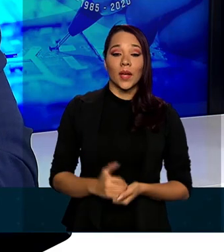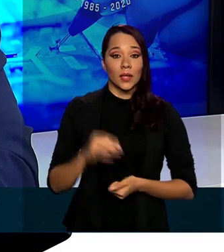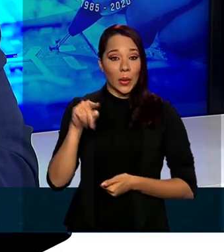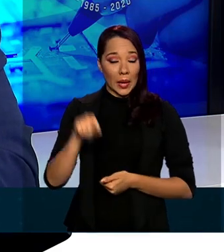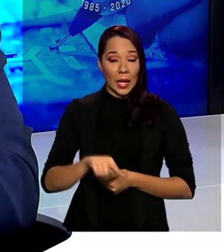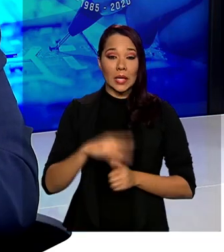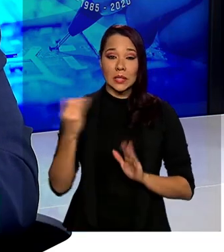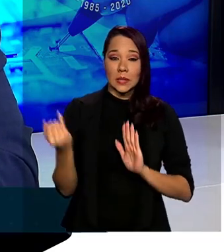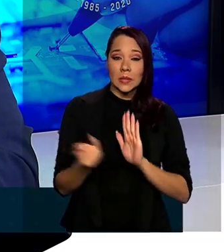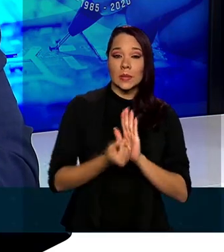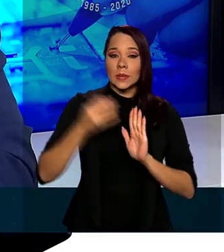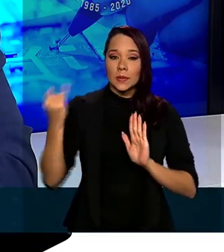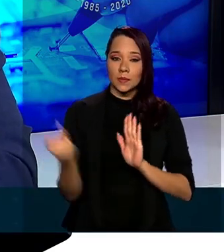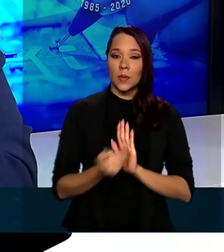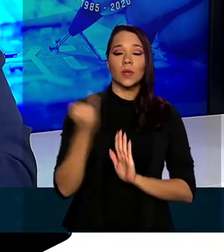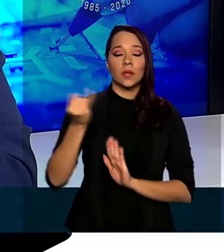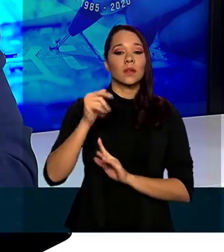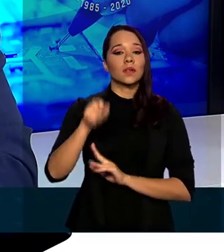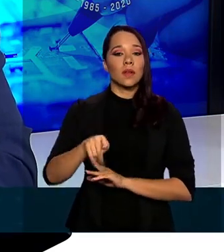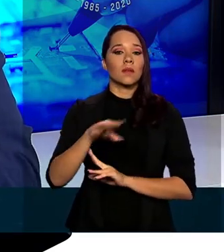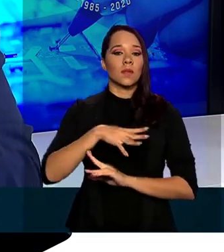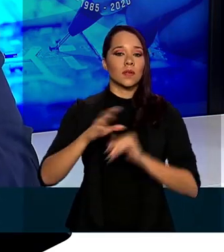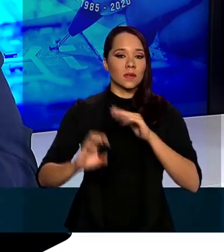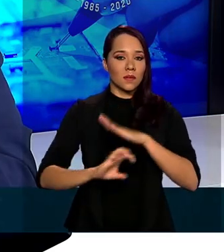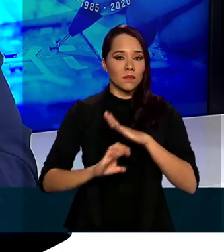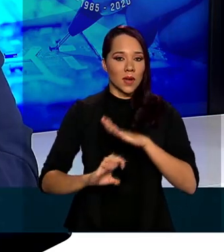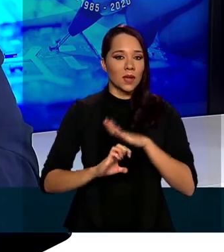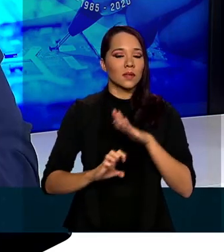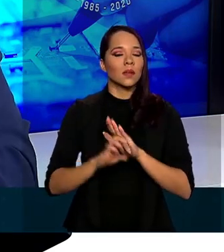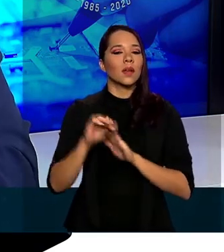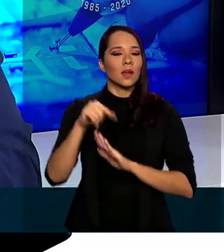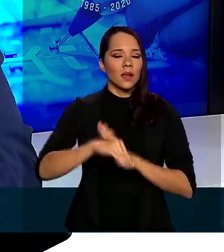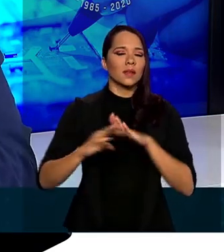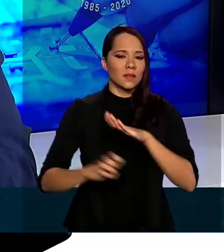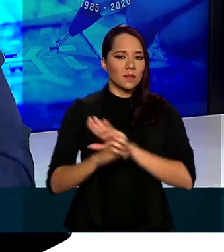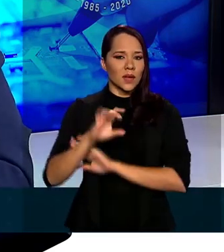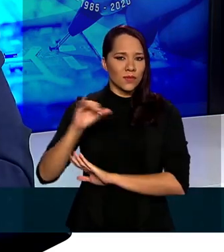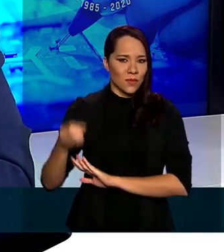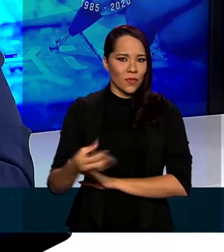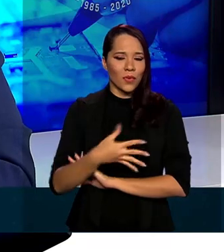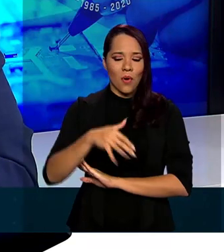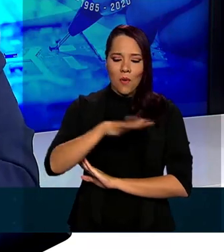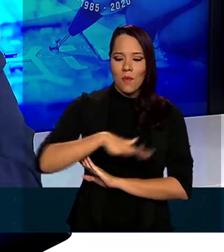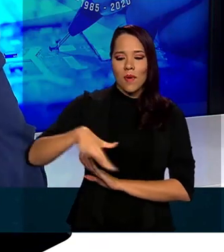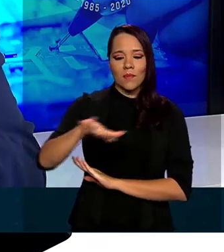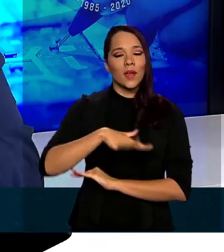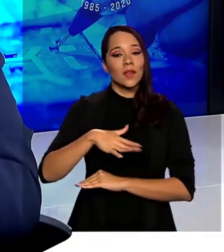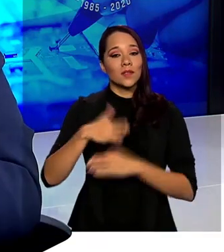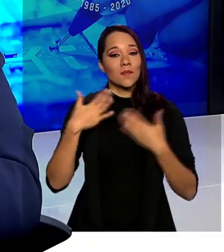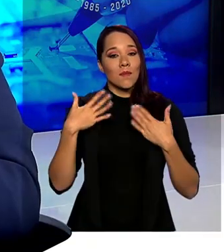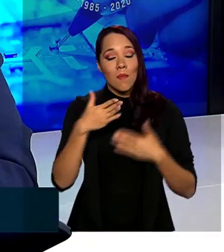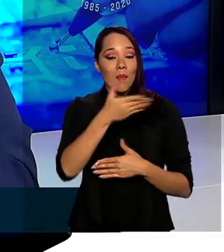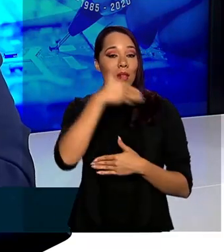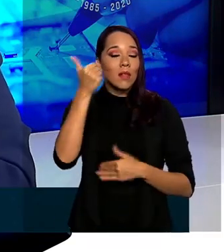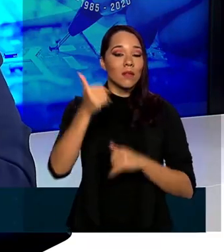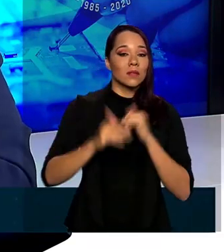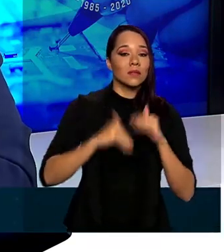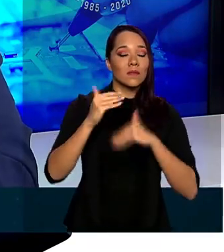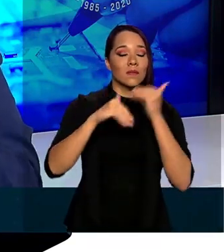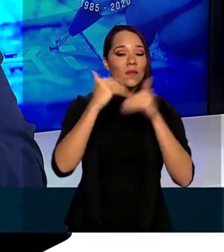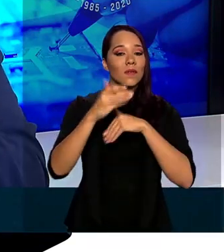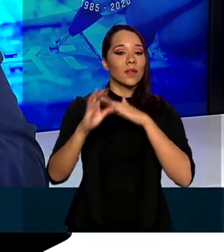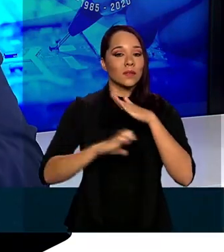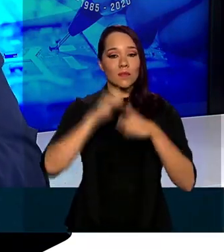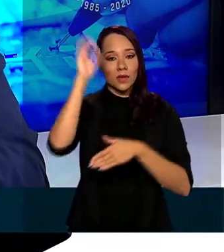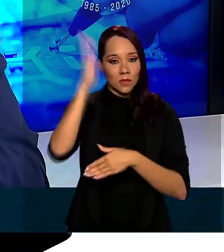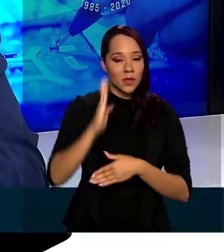legal vai trazer para as empresas, para as startups, um ambiente muito mais favorável para o desenvolvimento das empresas